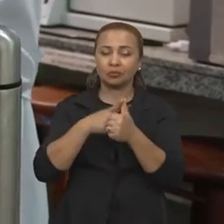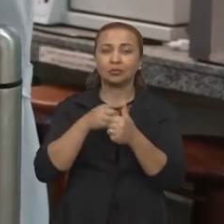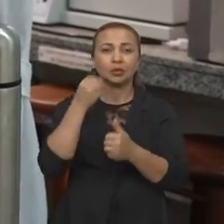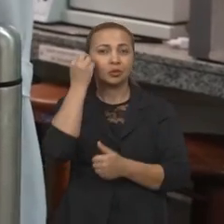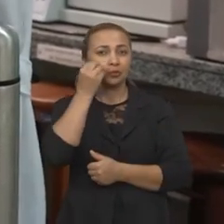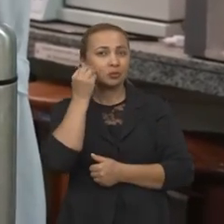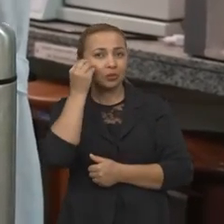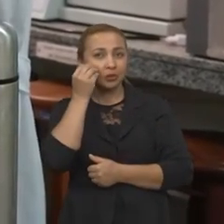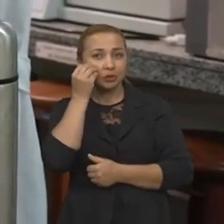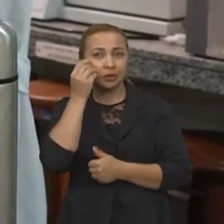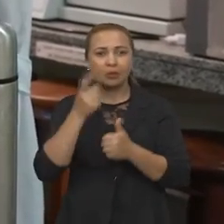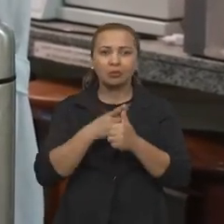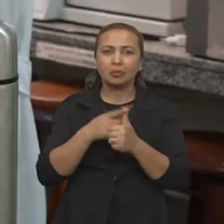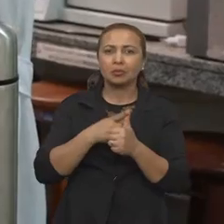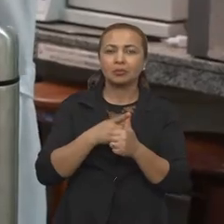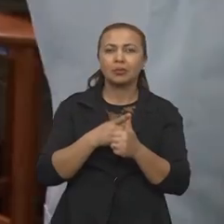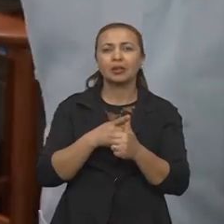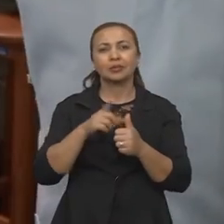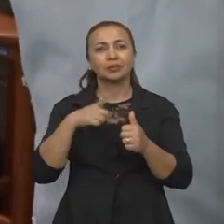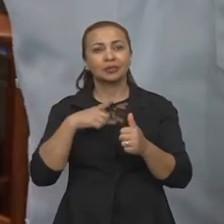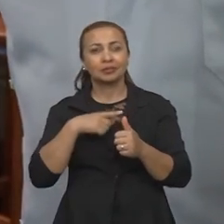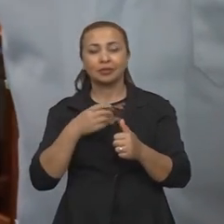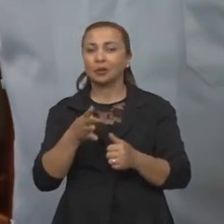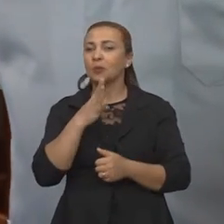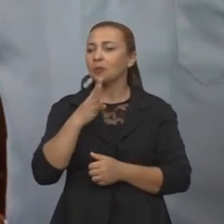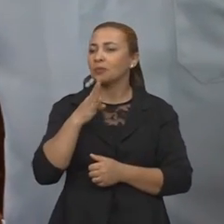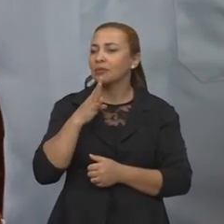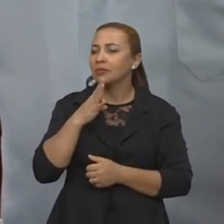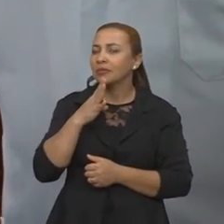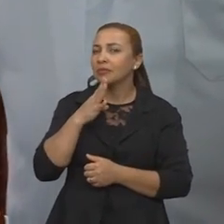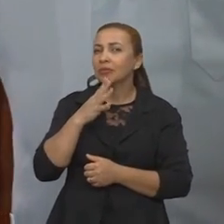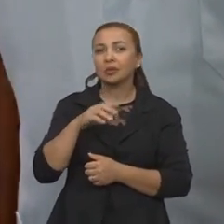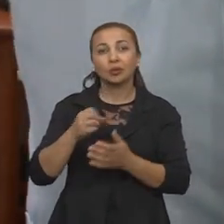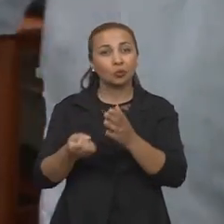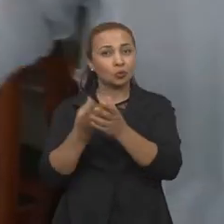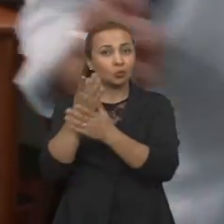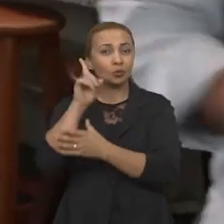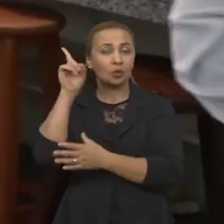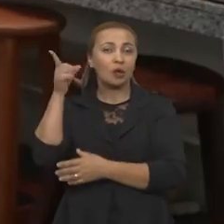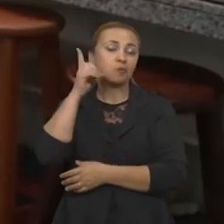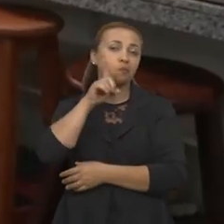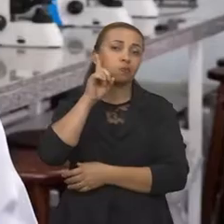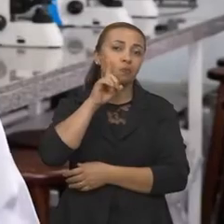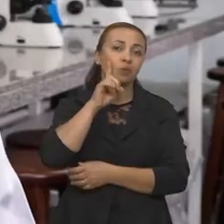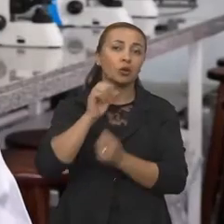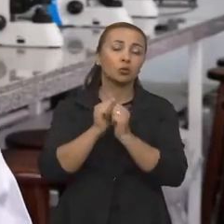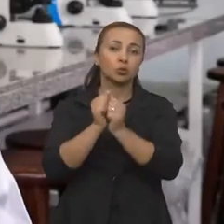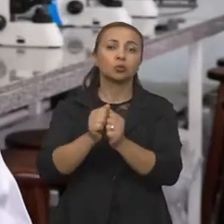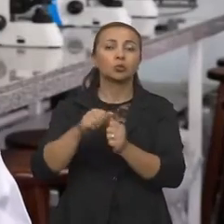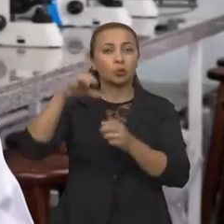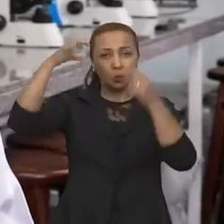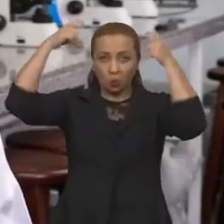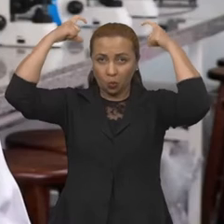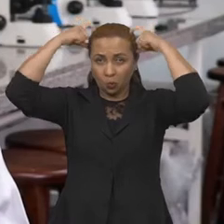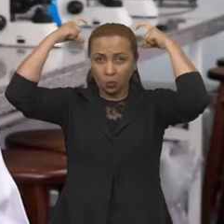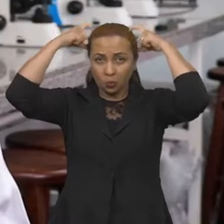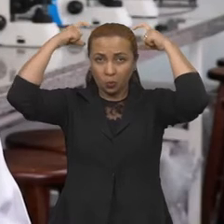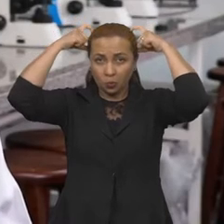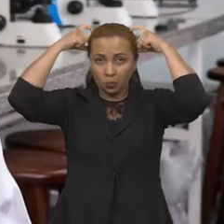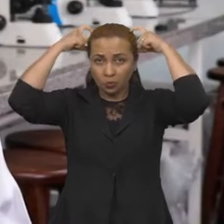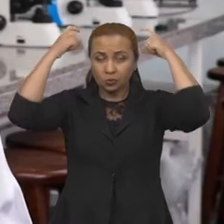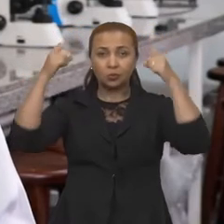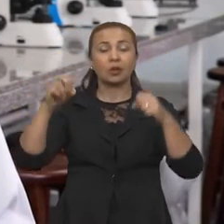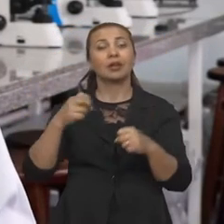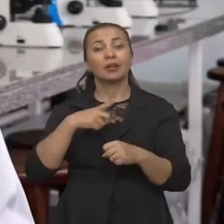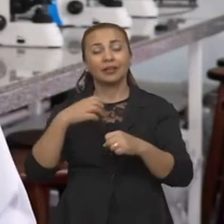experimentos, os primeiros casos reportados hoje surgiram lá nos Estados Unidos com ursos, párrados, vítimas das